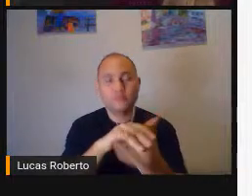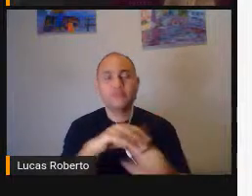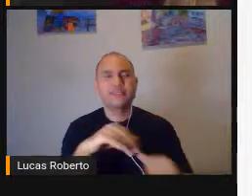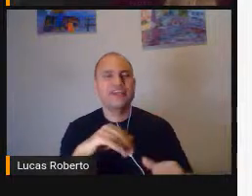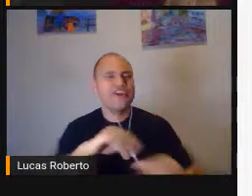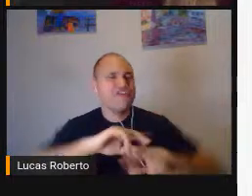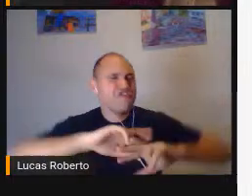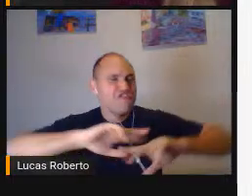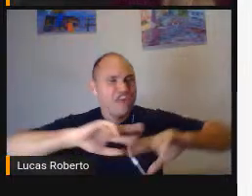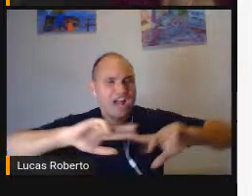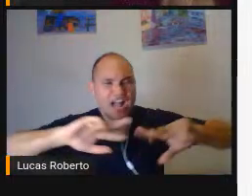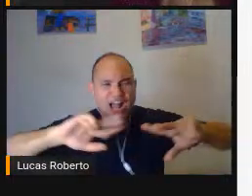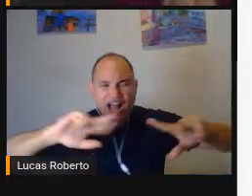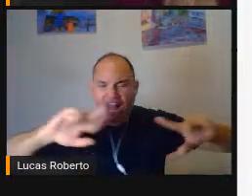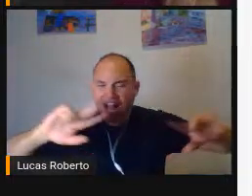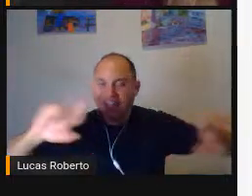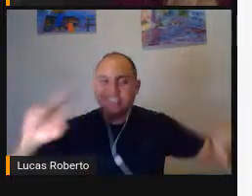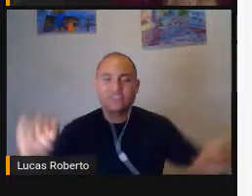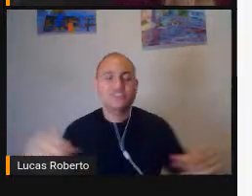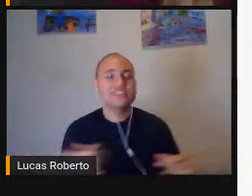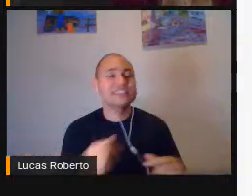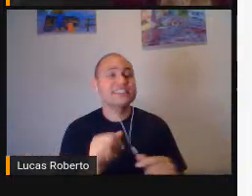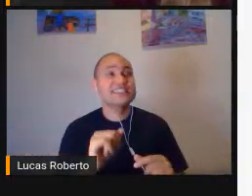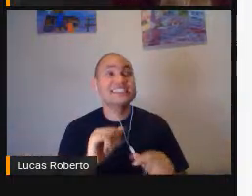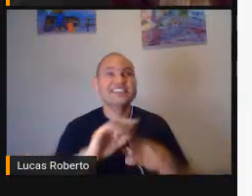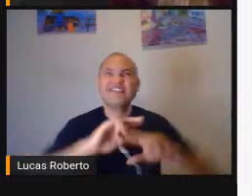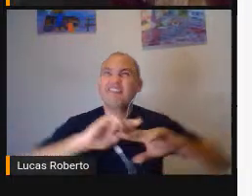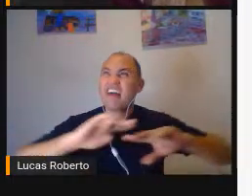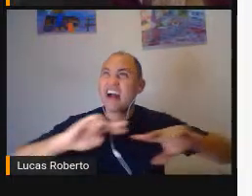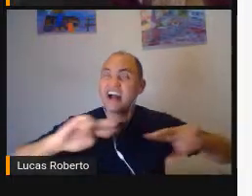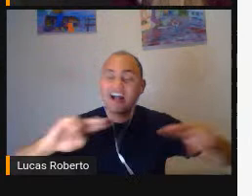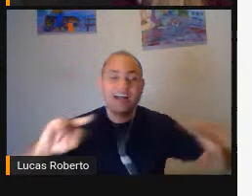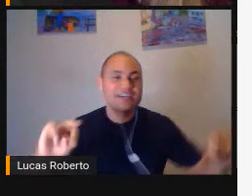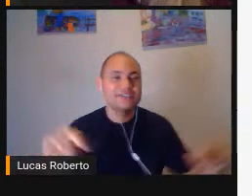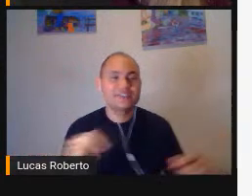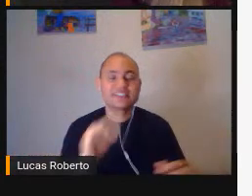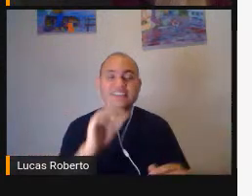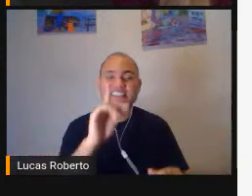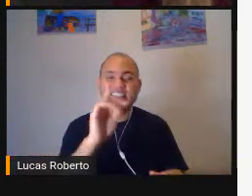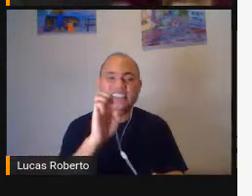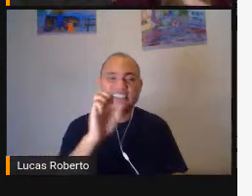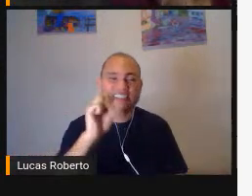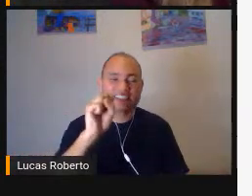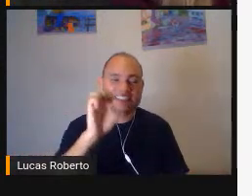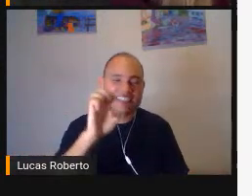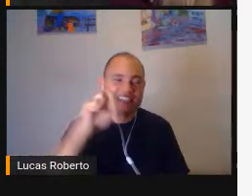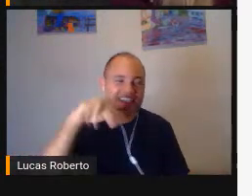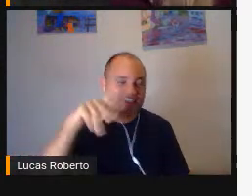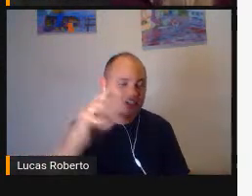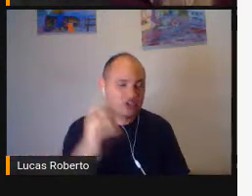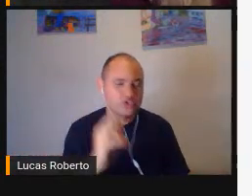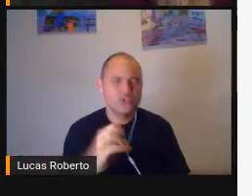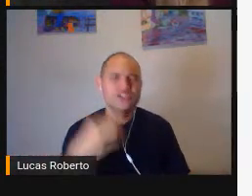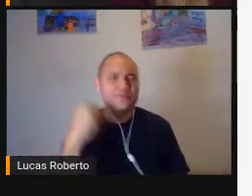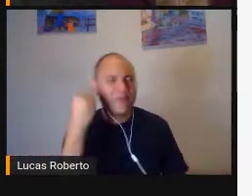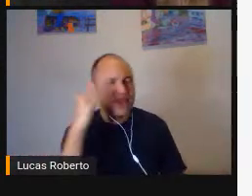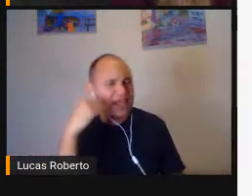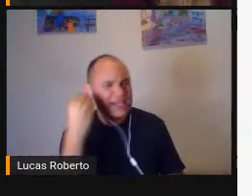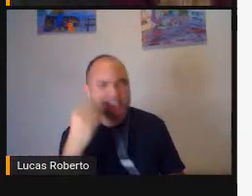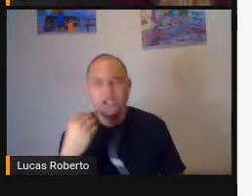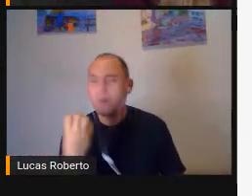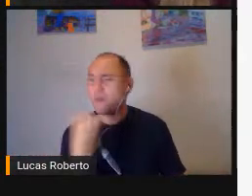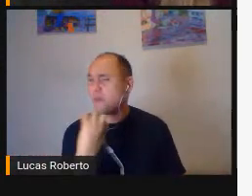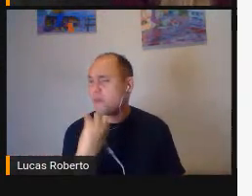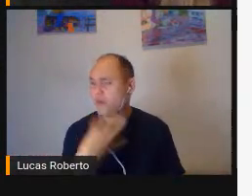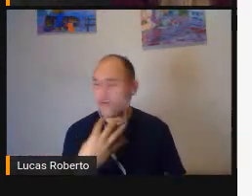Com os estudantes Da sala de aula Mesmo os estudantes Que não tem nenhuma deficiência É uma experiência Muito interessante De ser